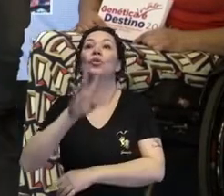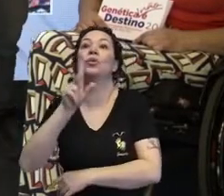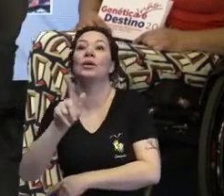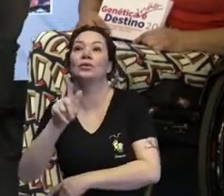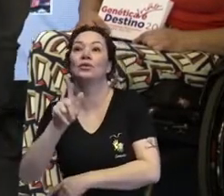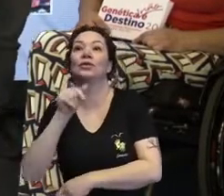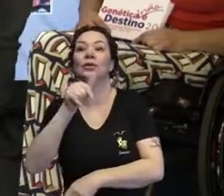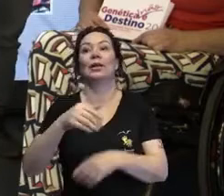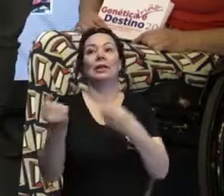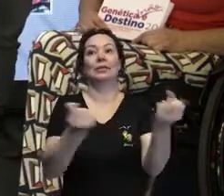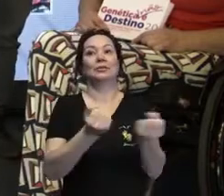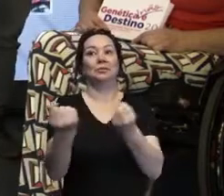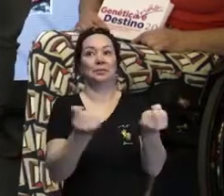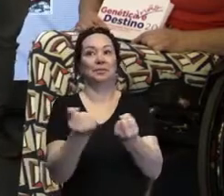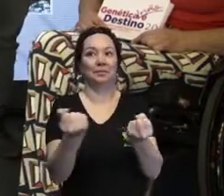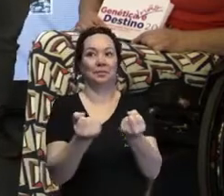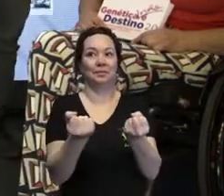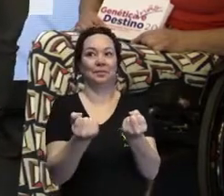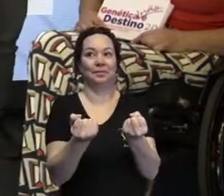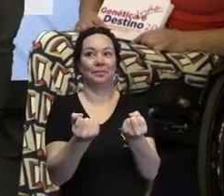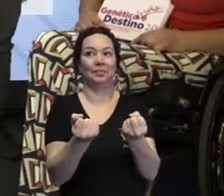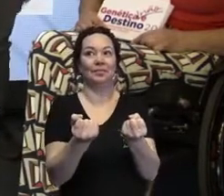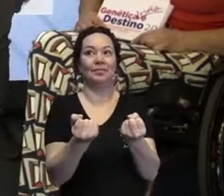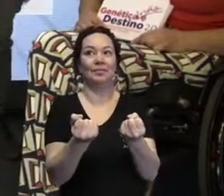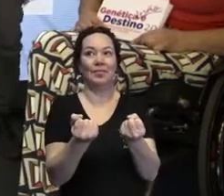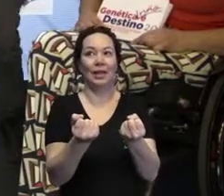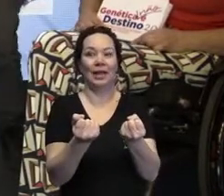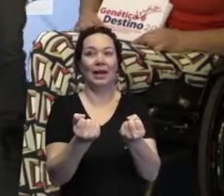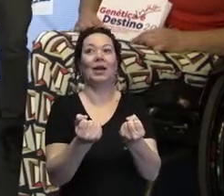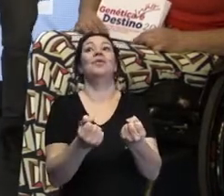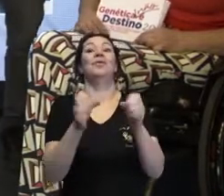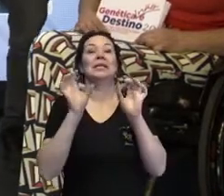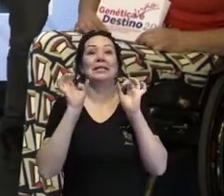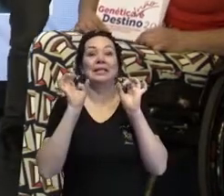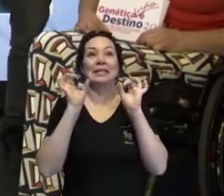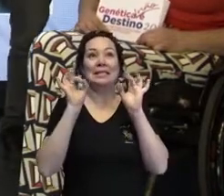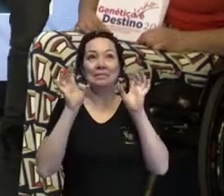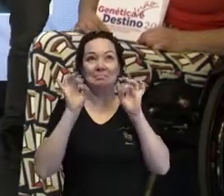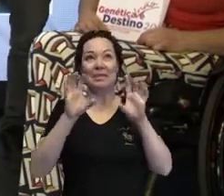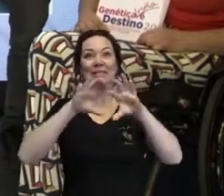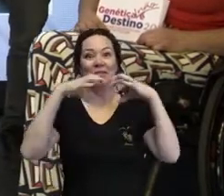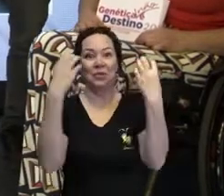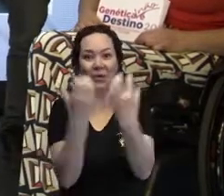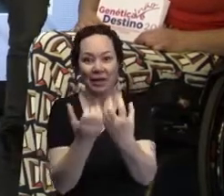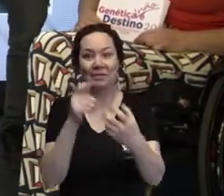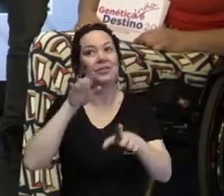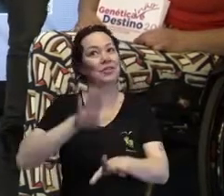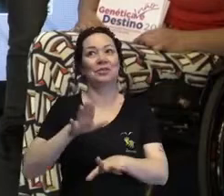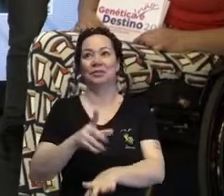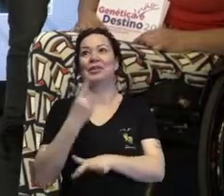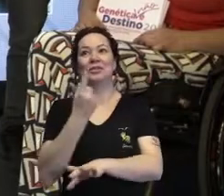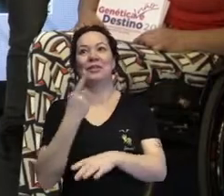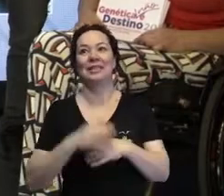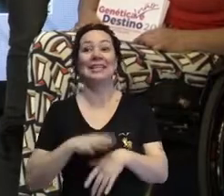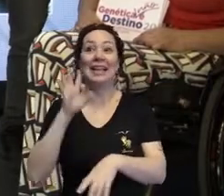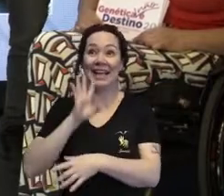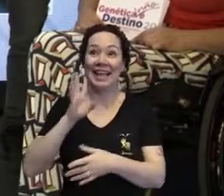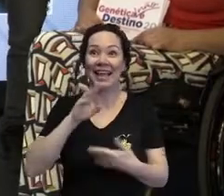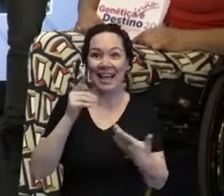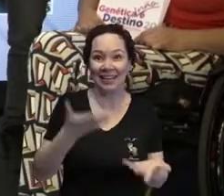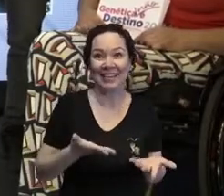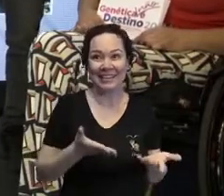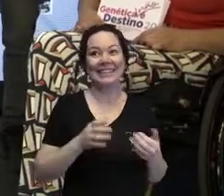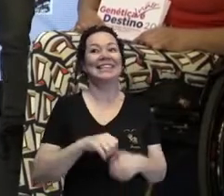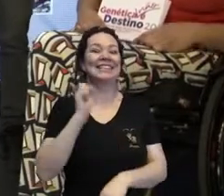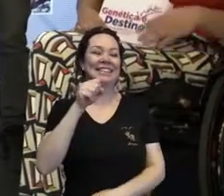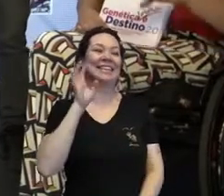ela está dentro do carro, especialmente no Congresso, para não deixar a gente aqui sozinha. Não é mesmo, Tabata? Que legal, Luísa. Que